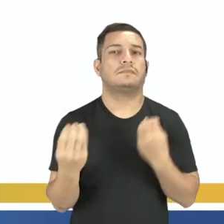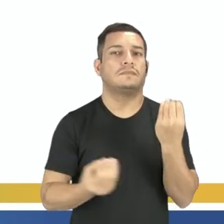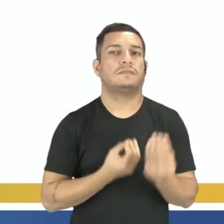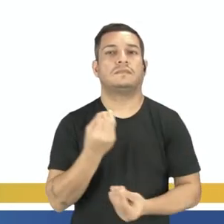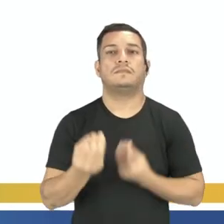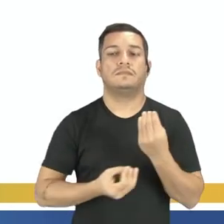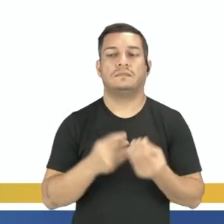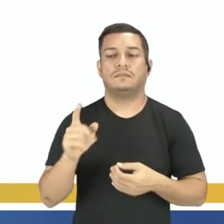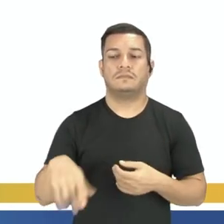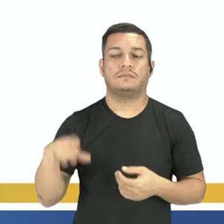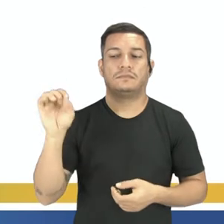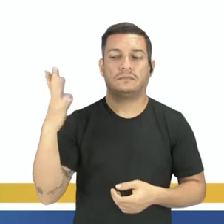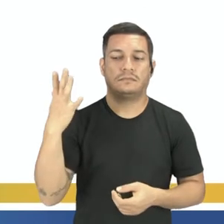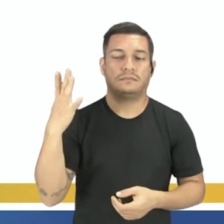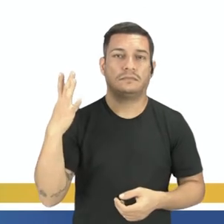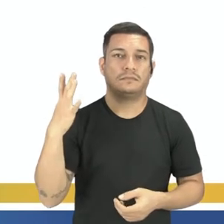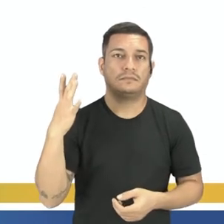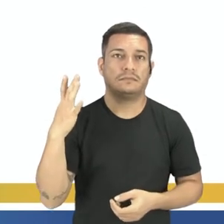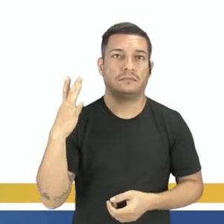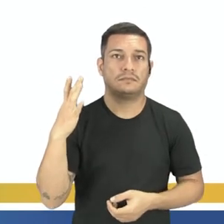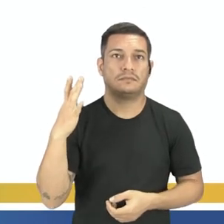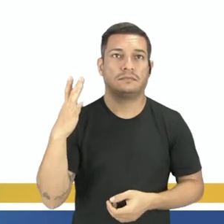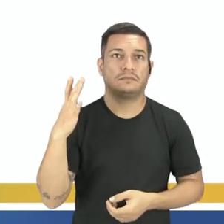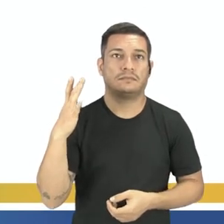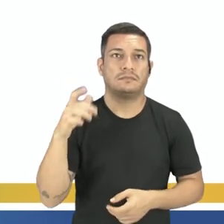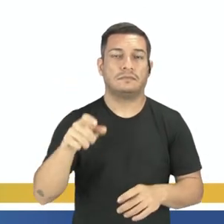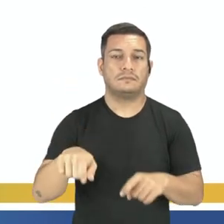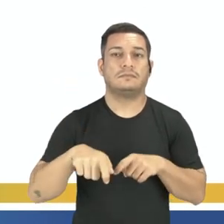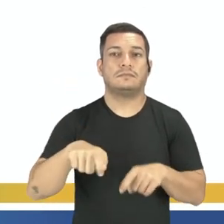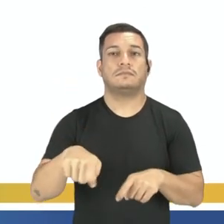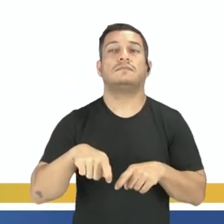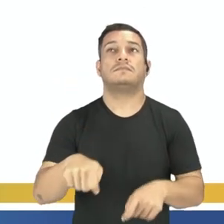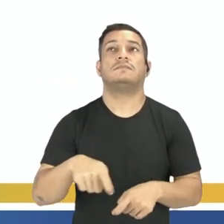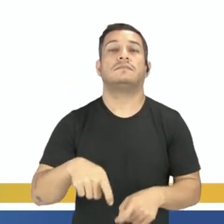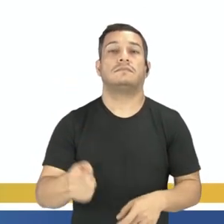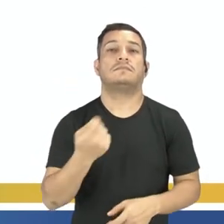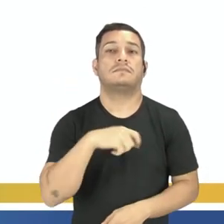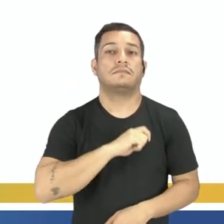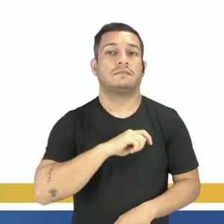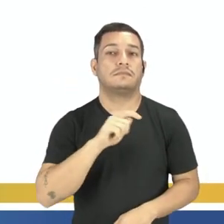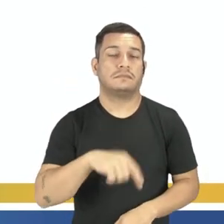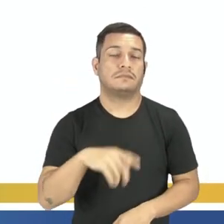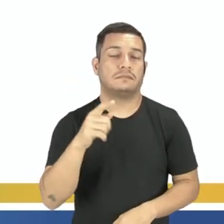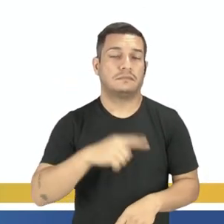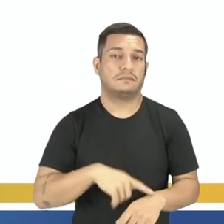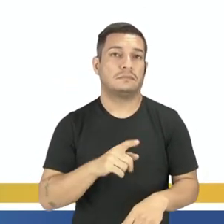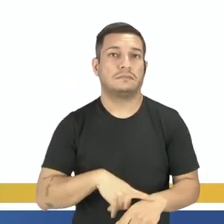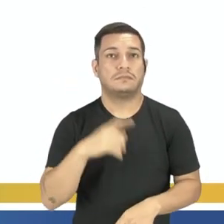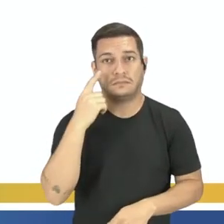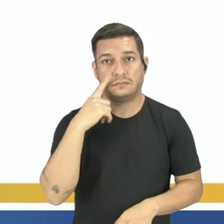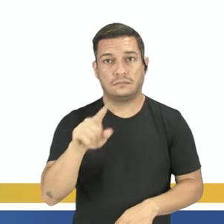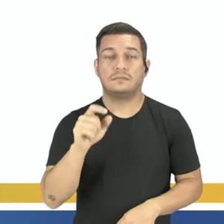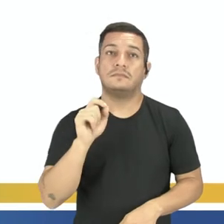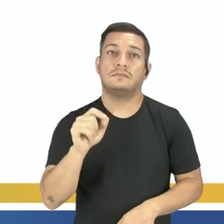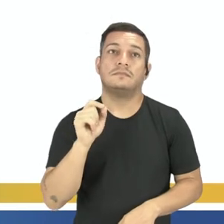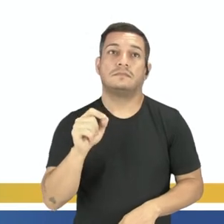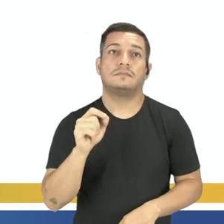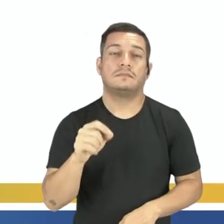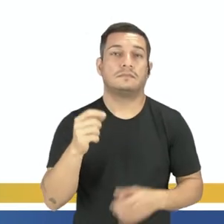era a situação das colônias espanholas naquele exato momento. Dá uma olhada aí que eu vou estar